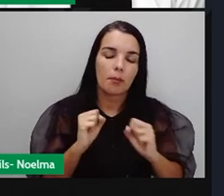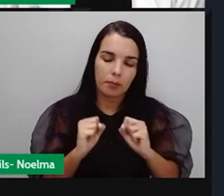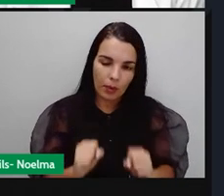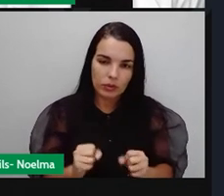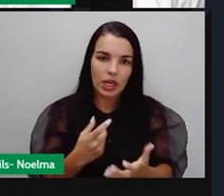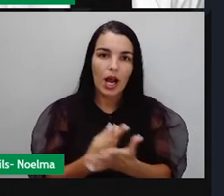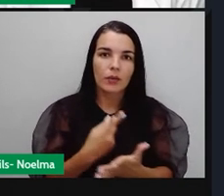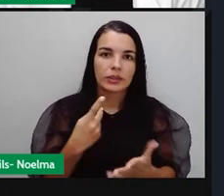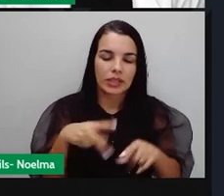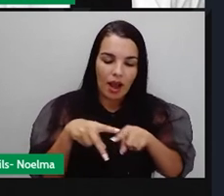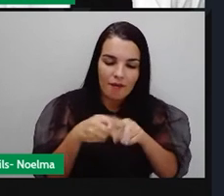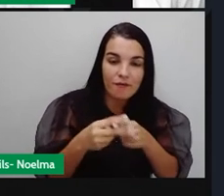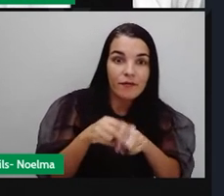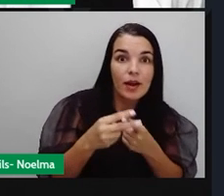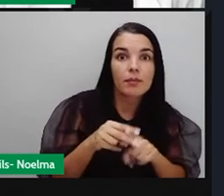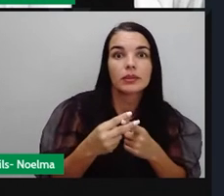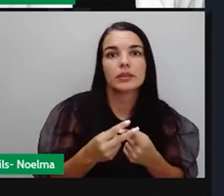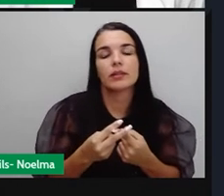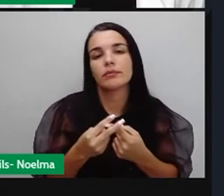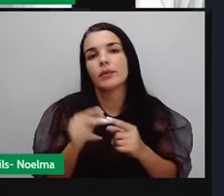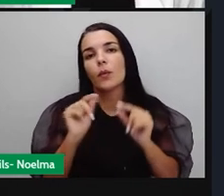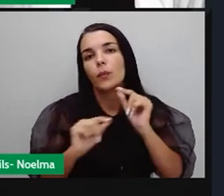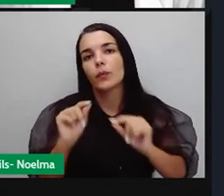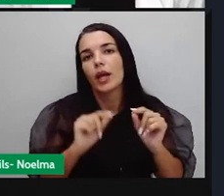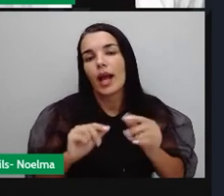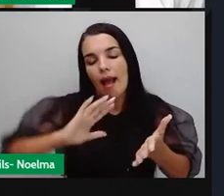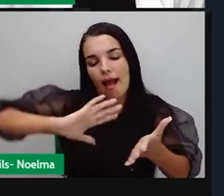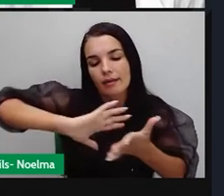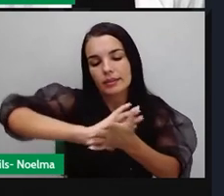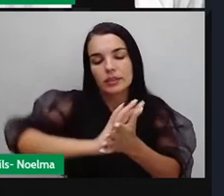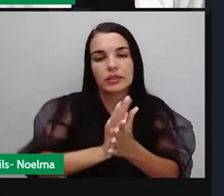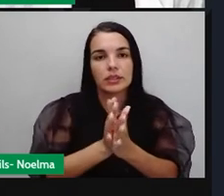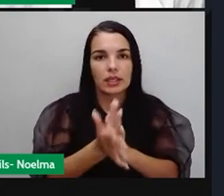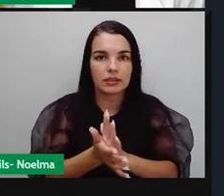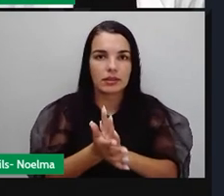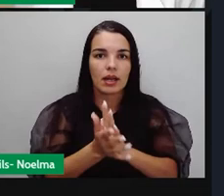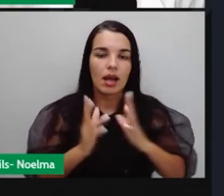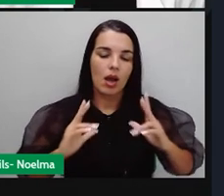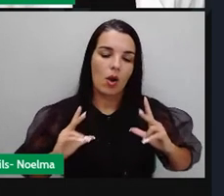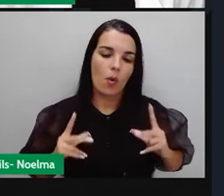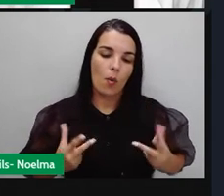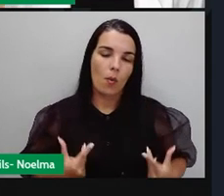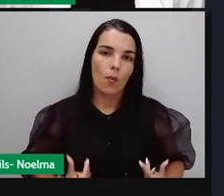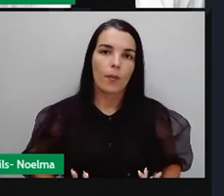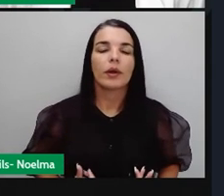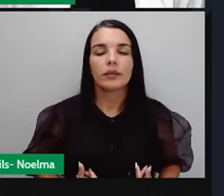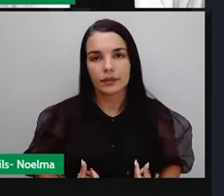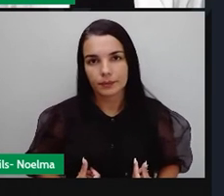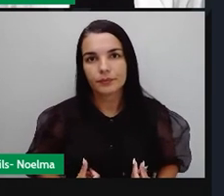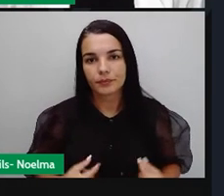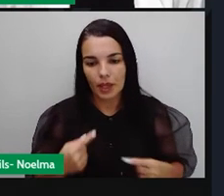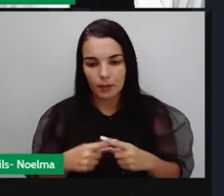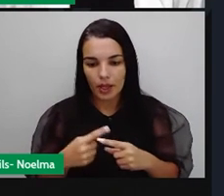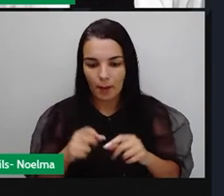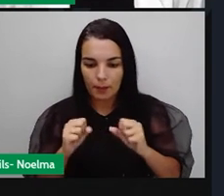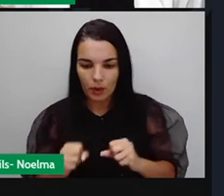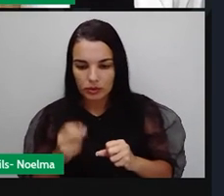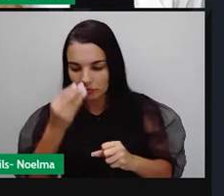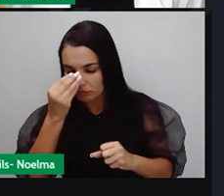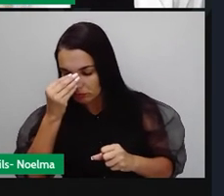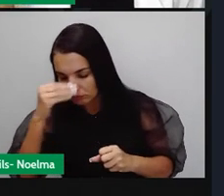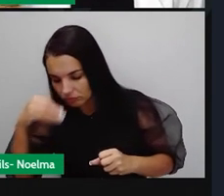uma ferramenta, uma arma de desloasão, porque a existência dela acaba desmotivando e os países